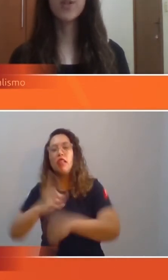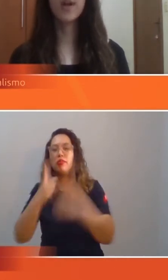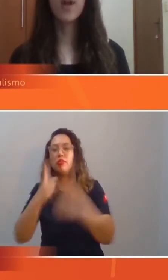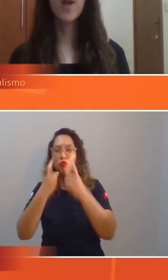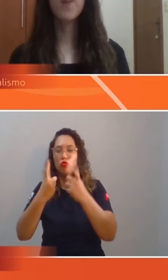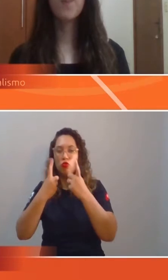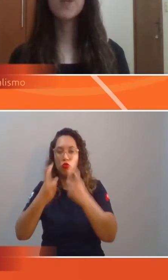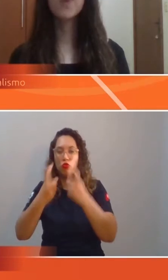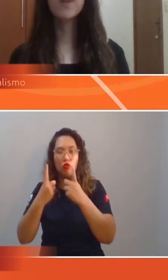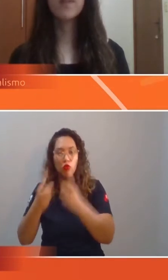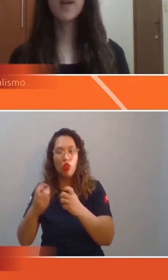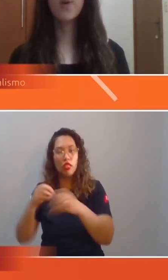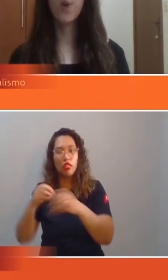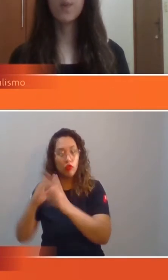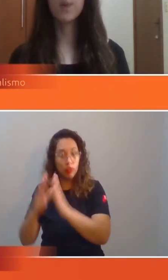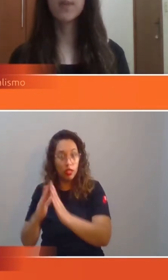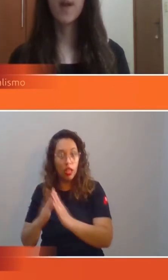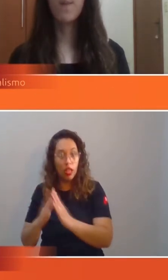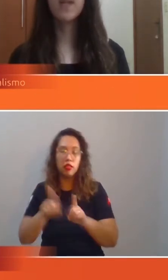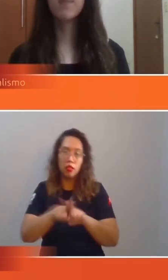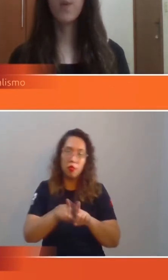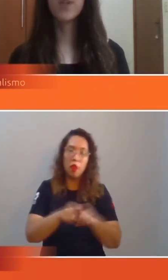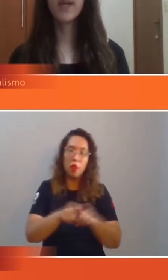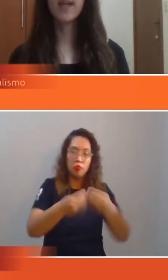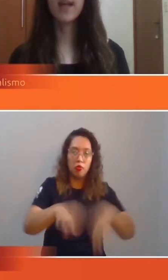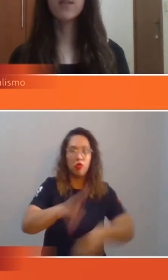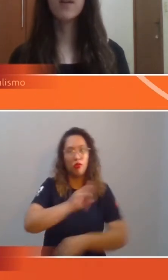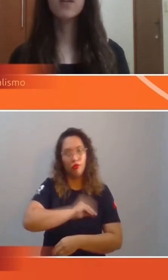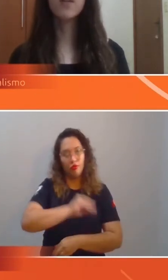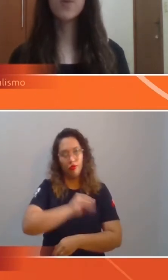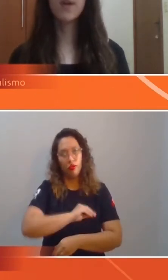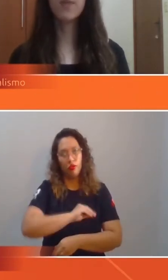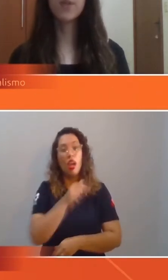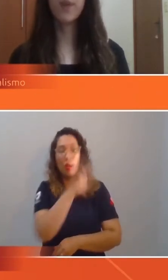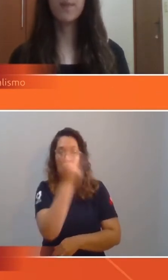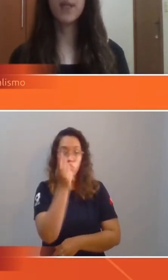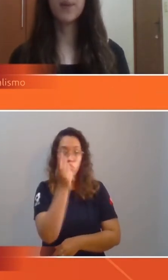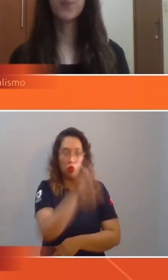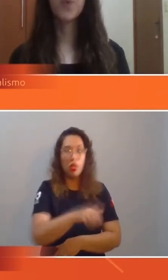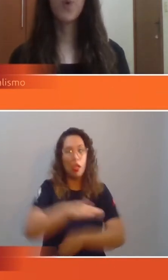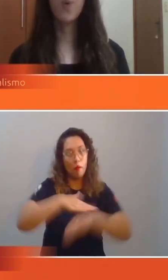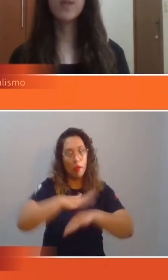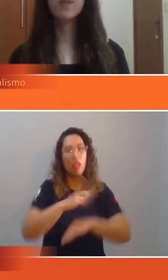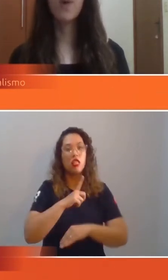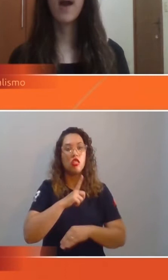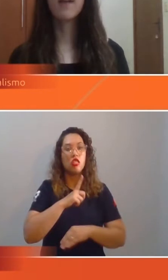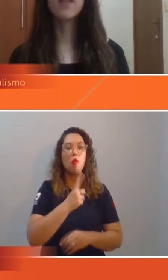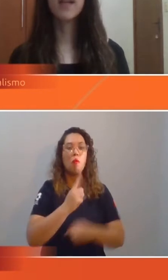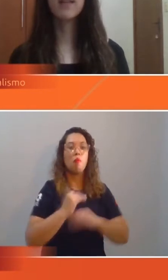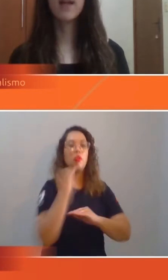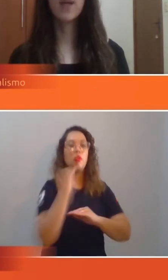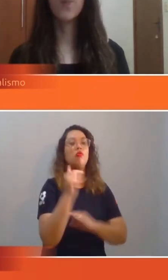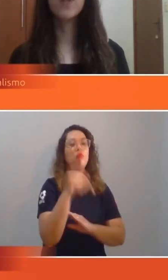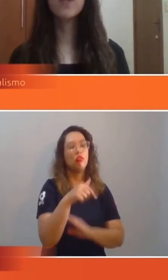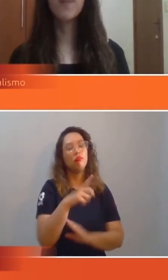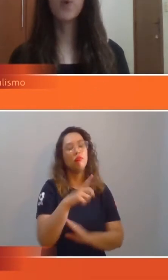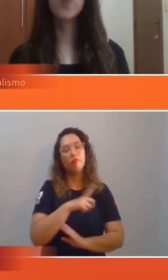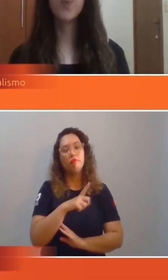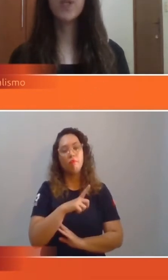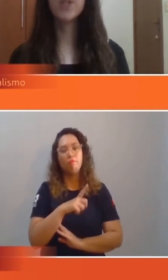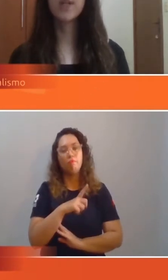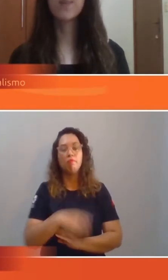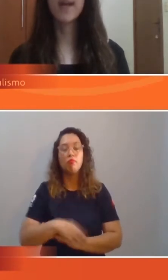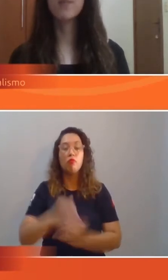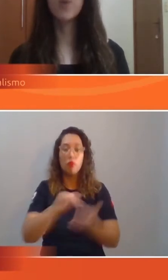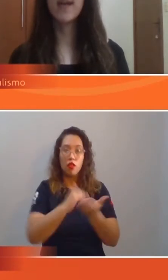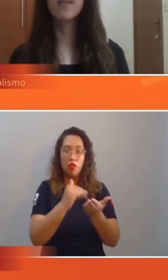doméstica e prejuízos econômicos, principalmente aquelas que são chefes de família. Com isso, a Secretaria Municipal de